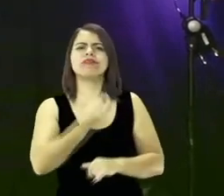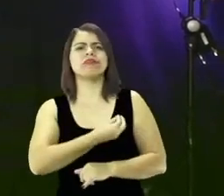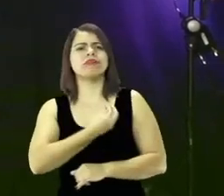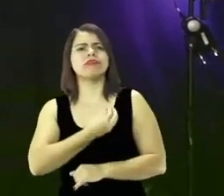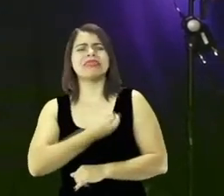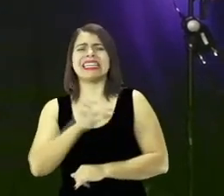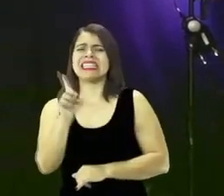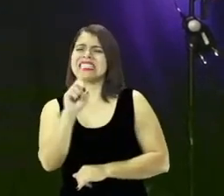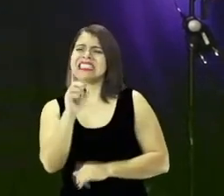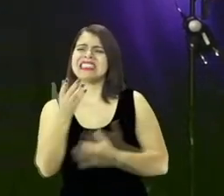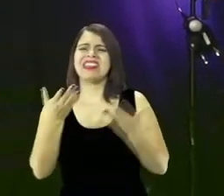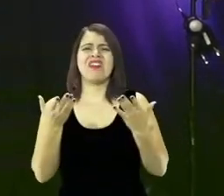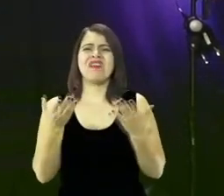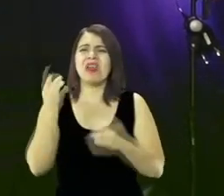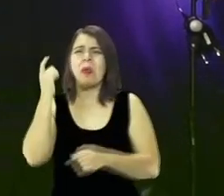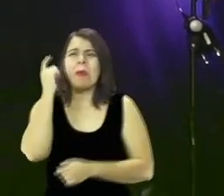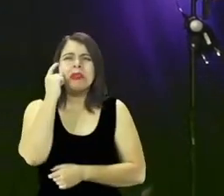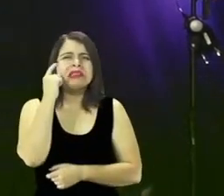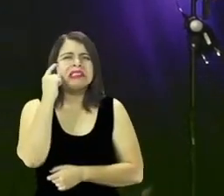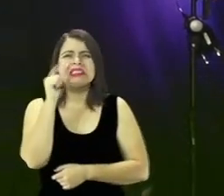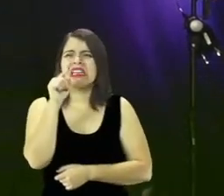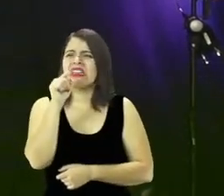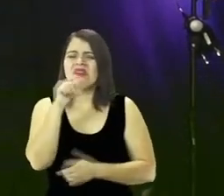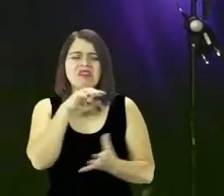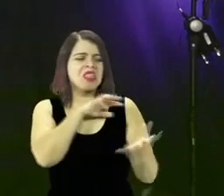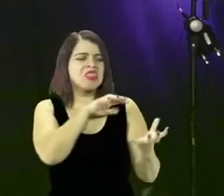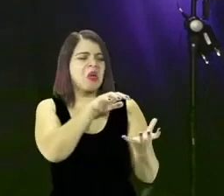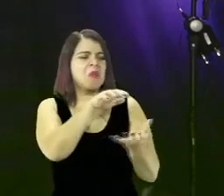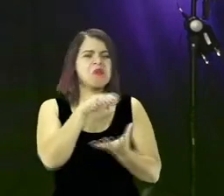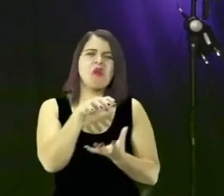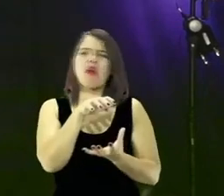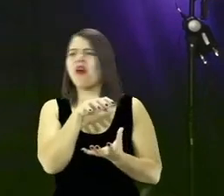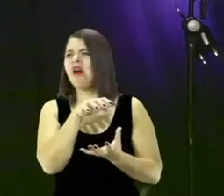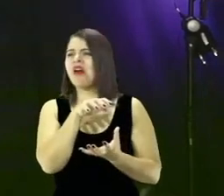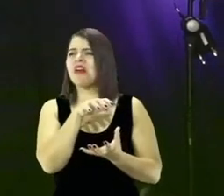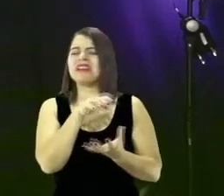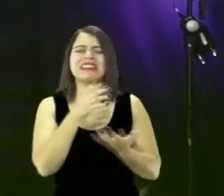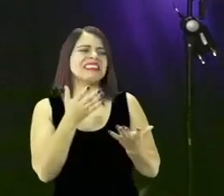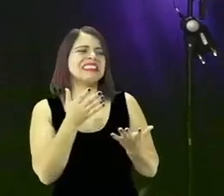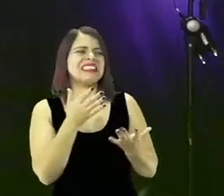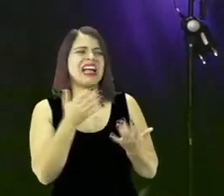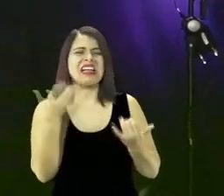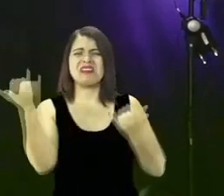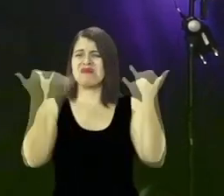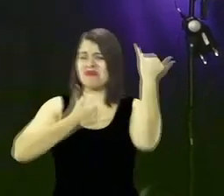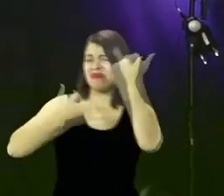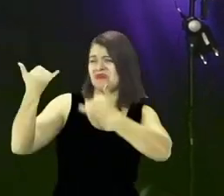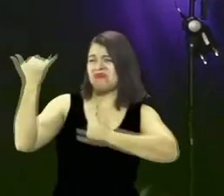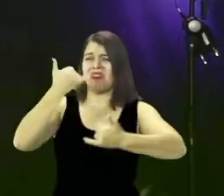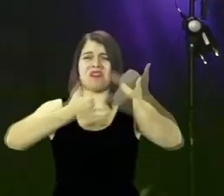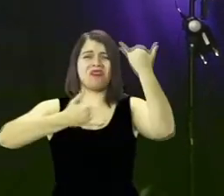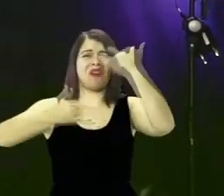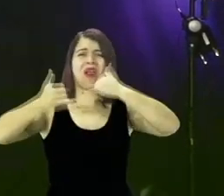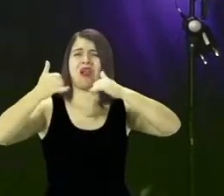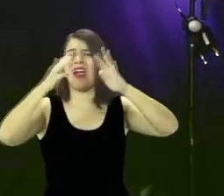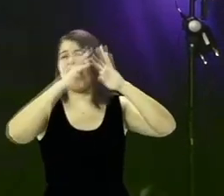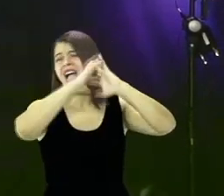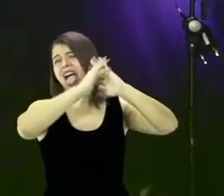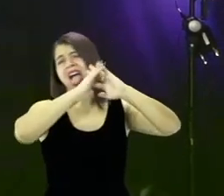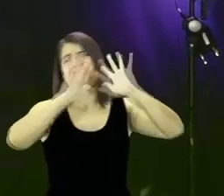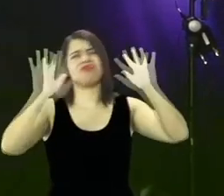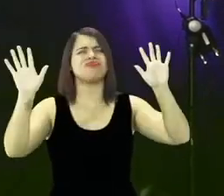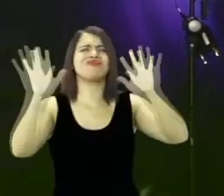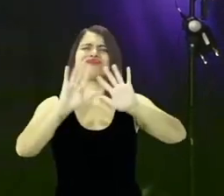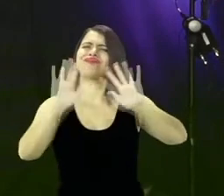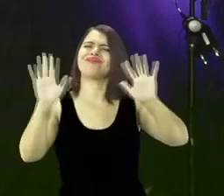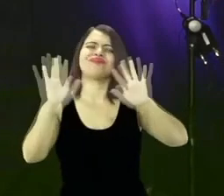não fique pensando que você está neste mundo cheio de fake news de notícia para lá e para cá e que você ficará confuso porque o Espírito da verdade